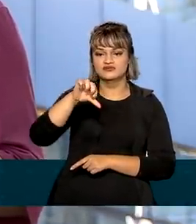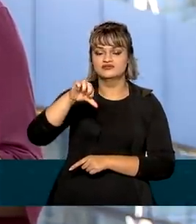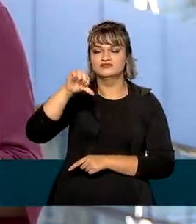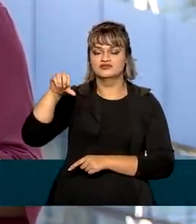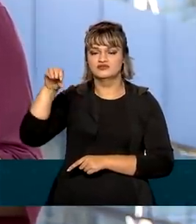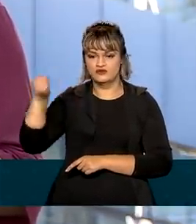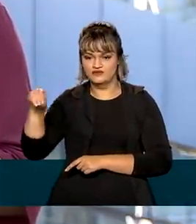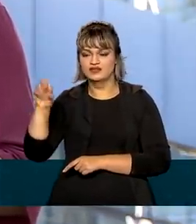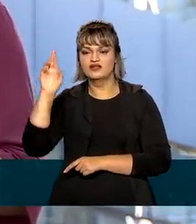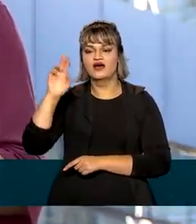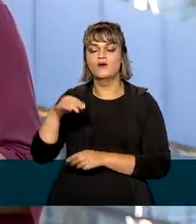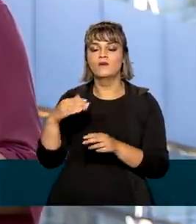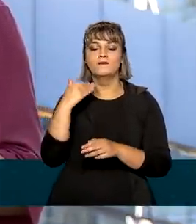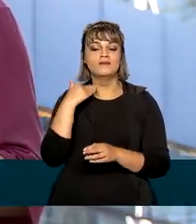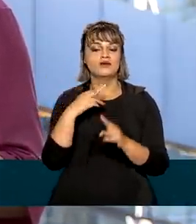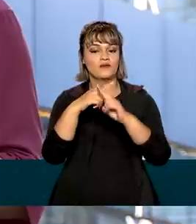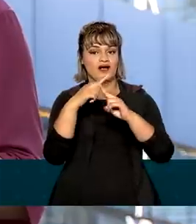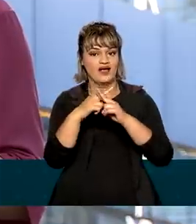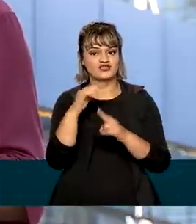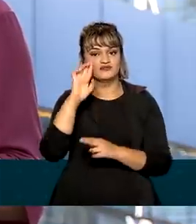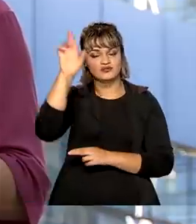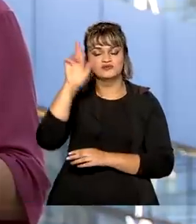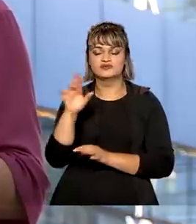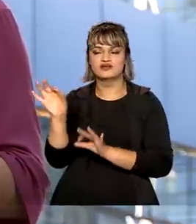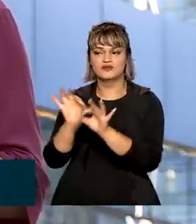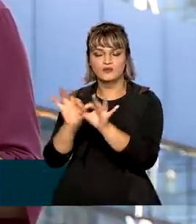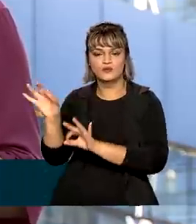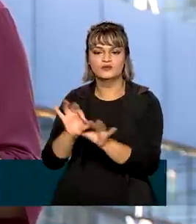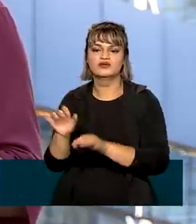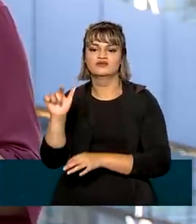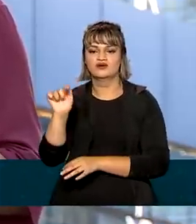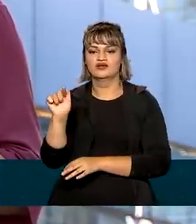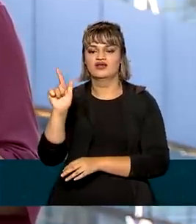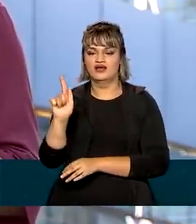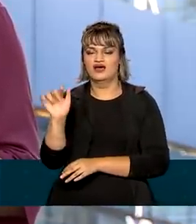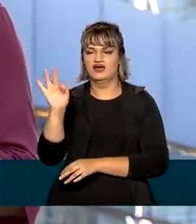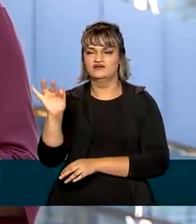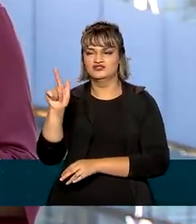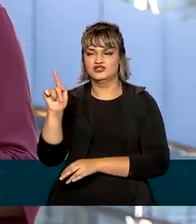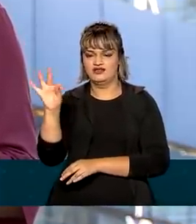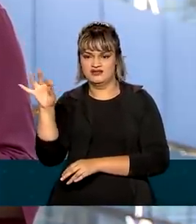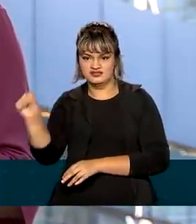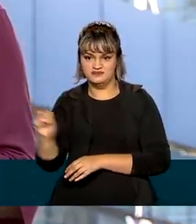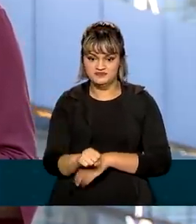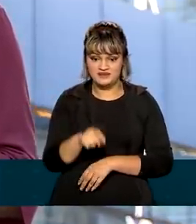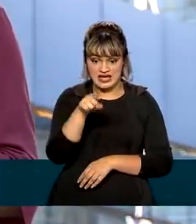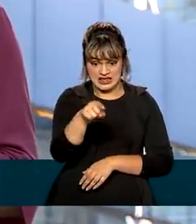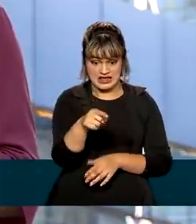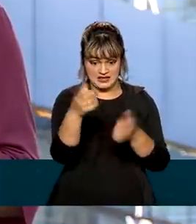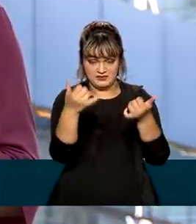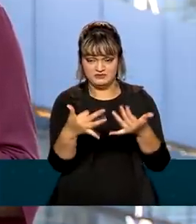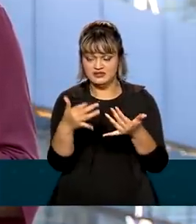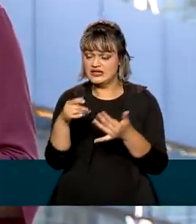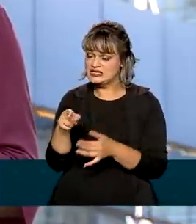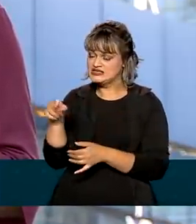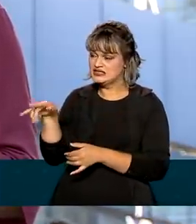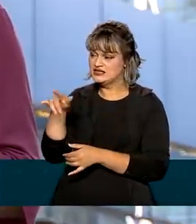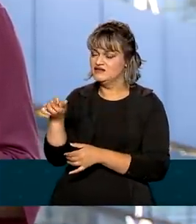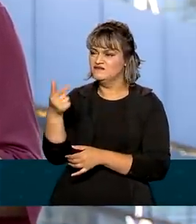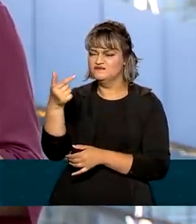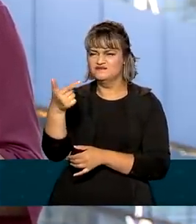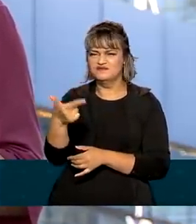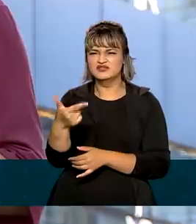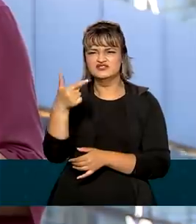a administração do FGTS. Nesses 30 anos, segundo a instituição, foram financiados cerca de 7 milhões de unidades